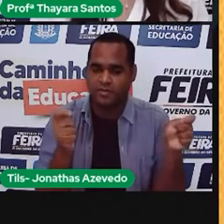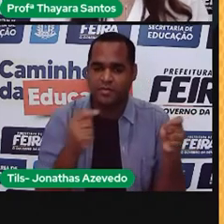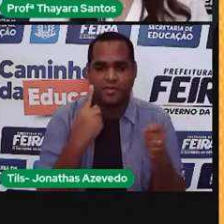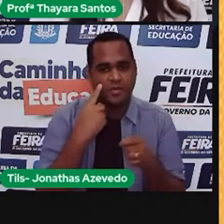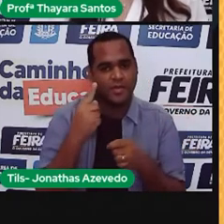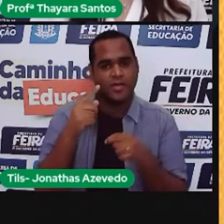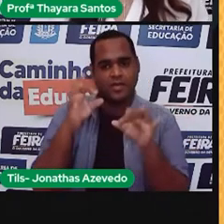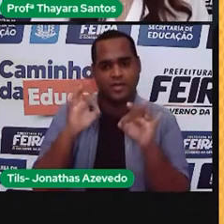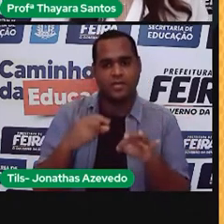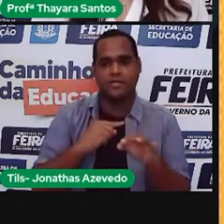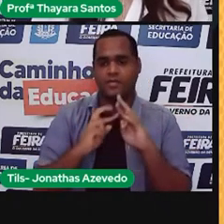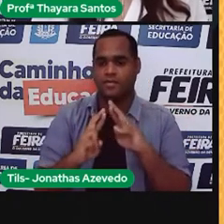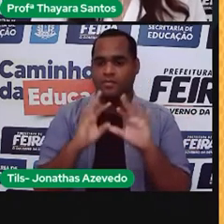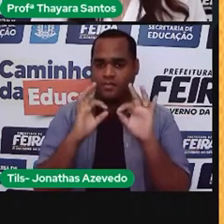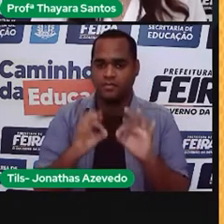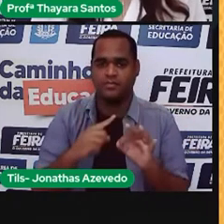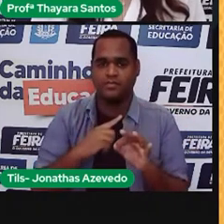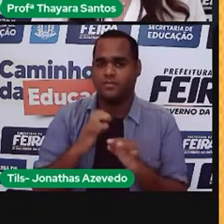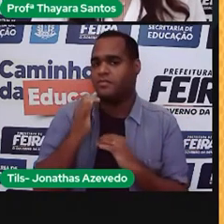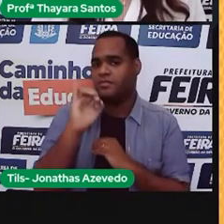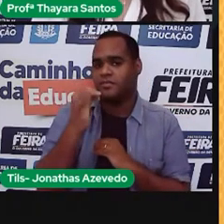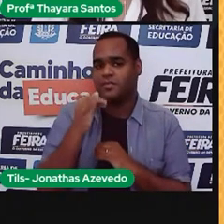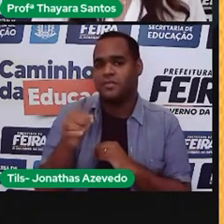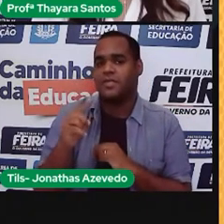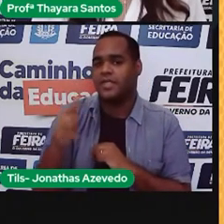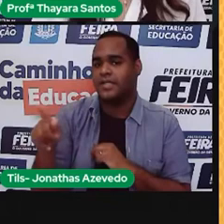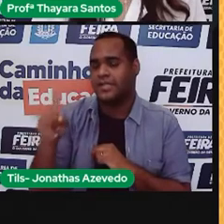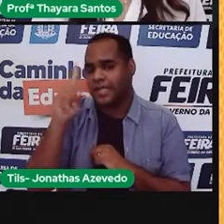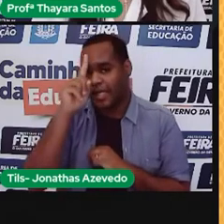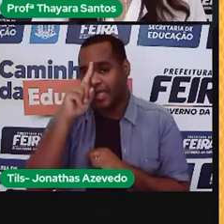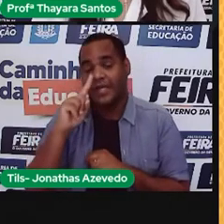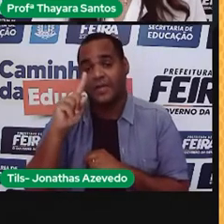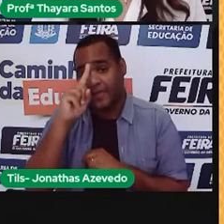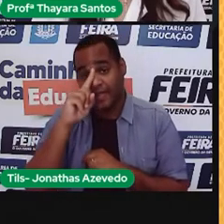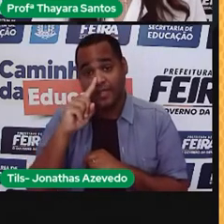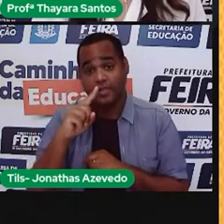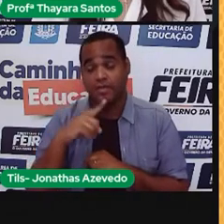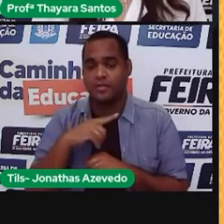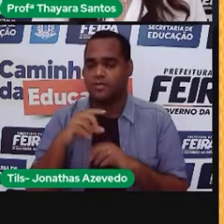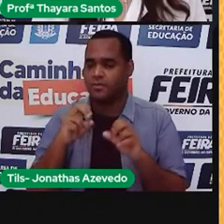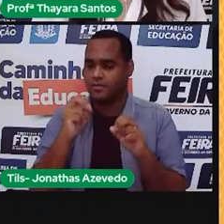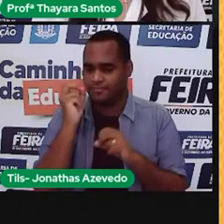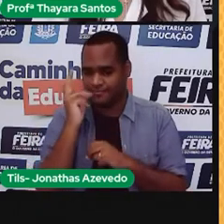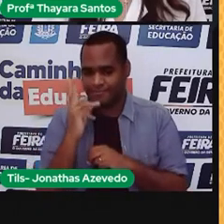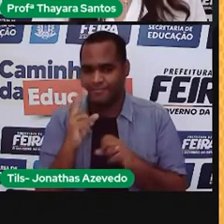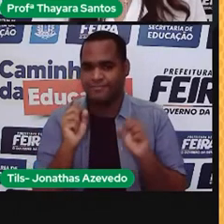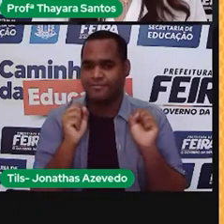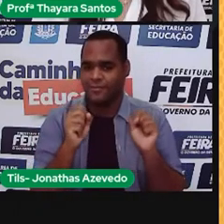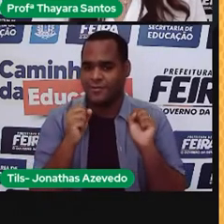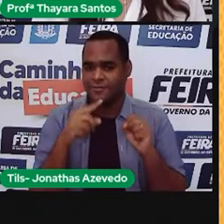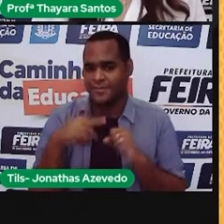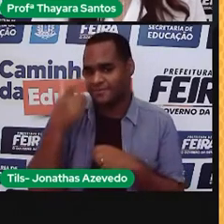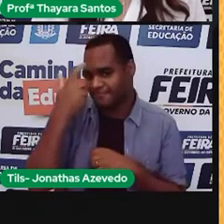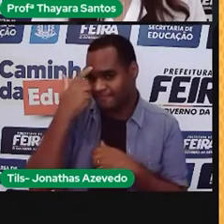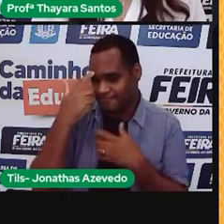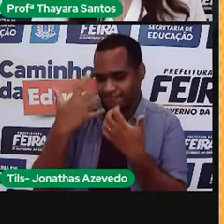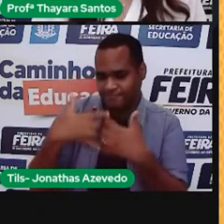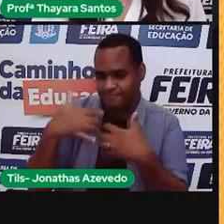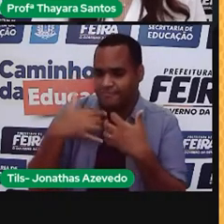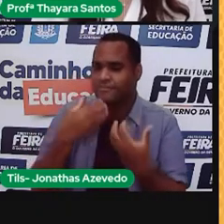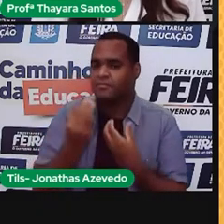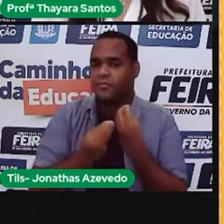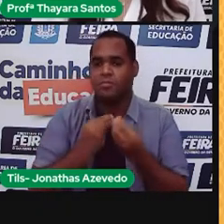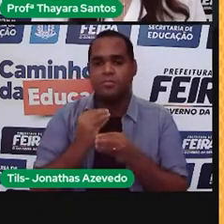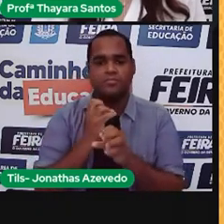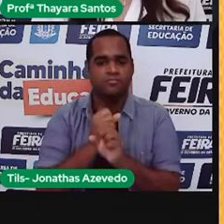consciente de energia. Mas se vier bandeira amarela, fique ligado e comece a pensar em medidas para poupar